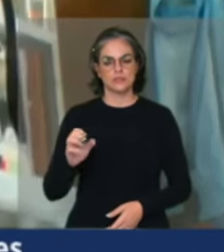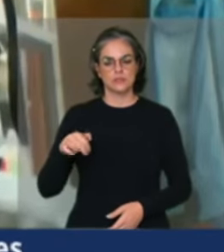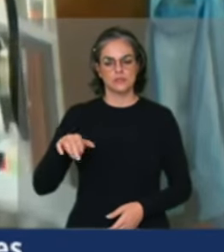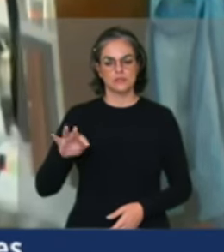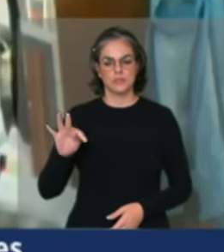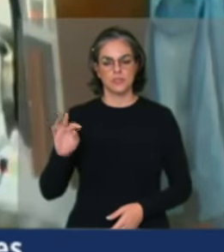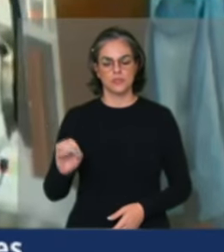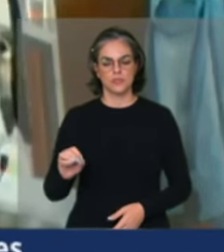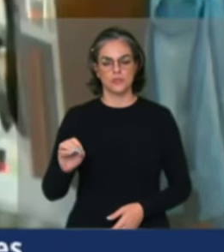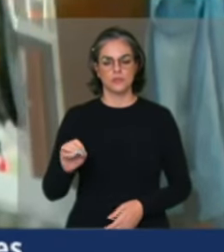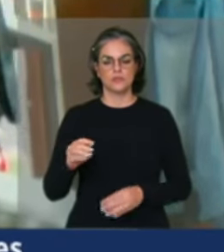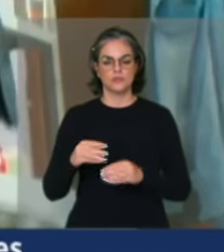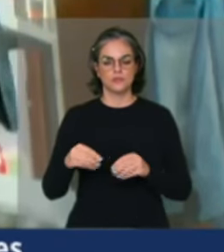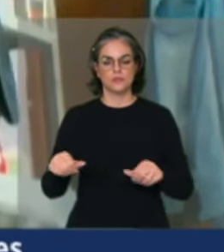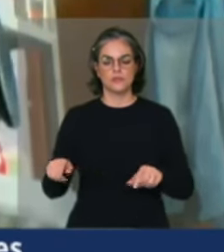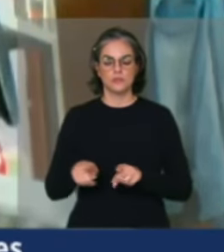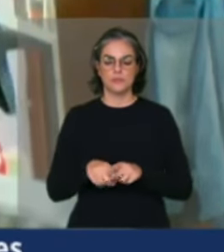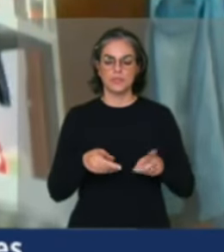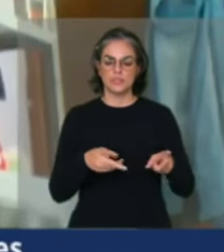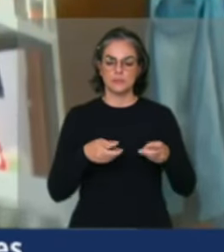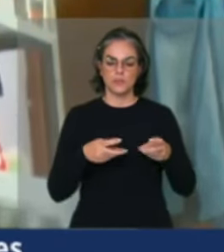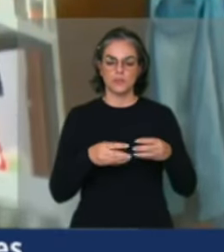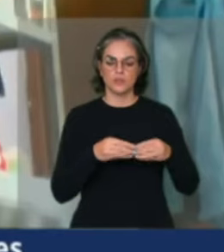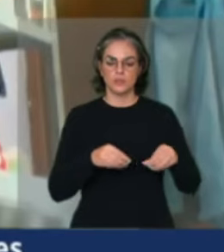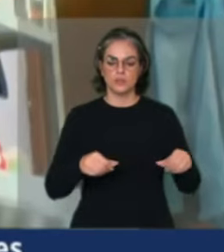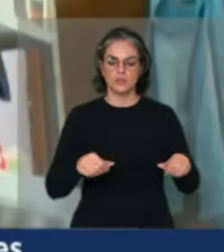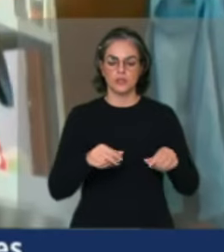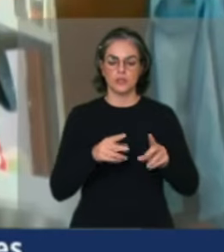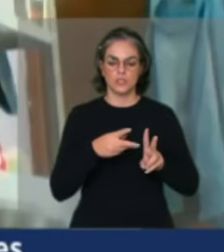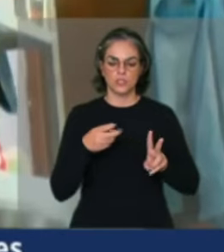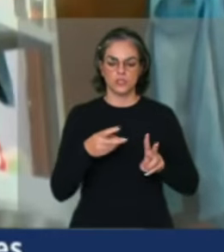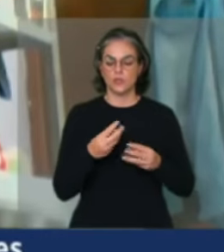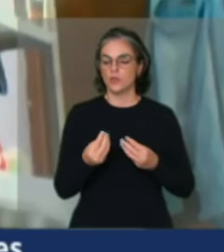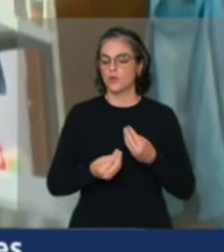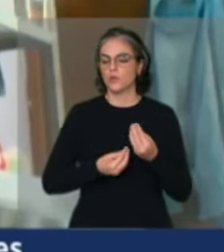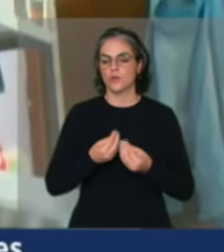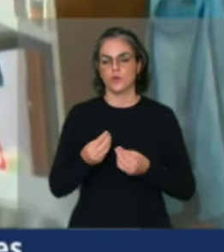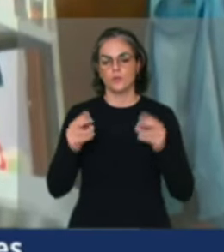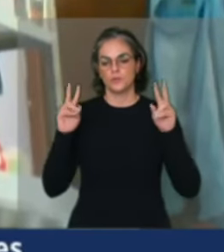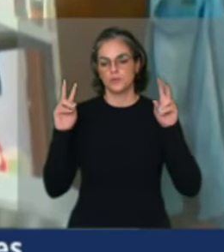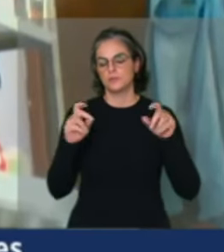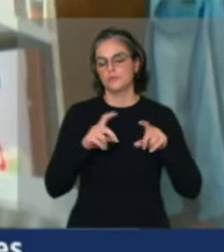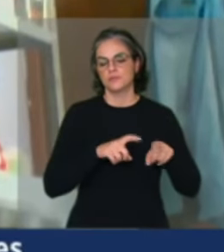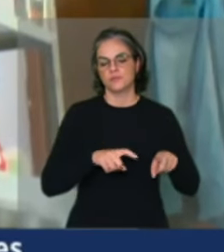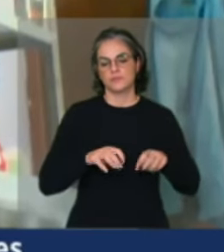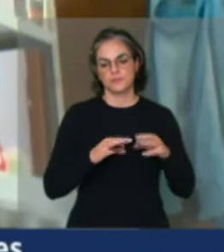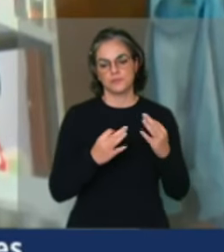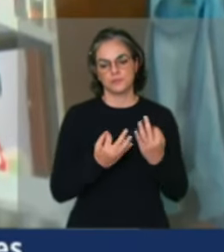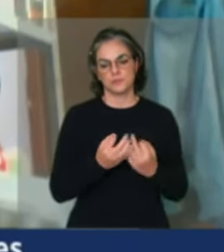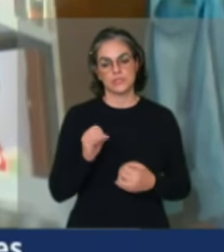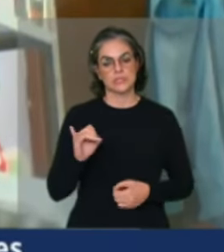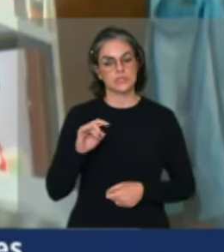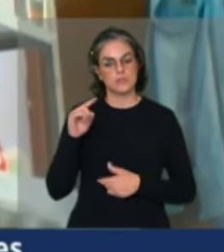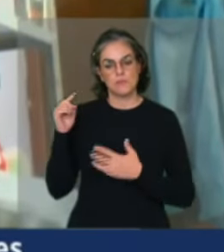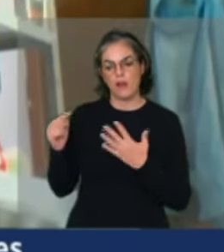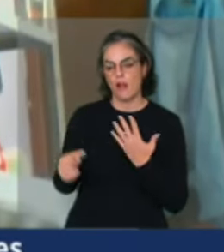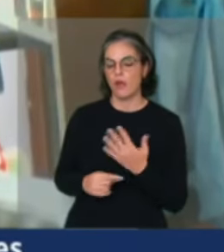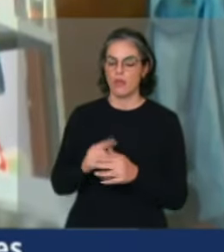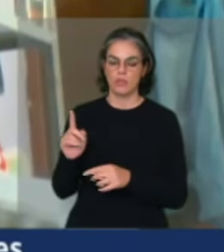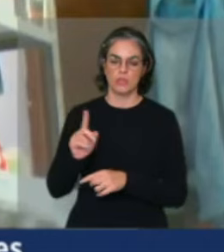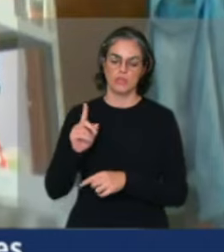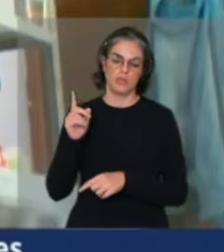territórios indígenas, então não dá para falar em agricultura familiar se a gente não barrar esse processo de